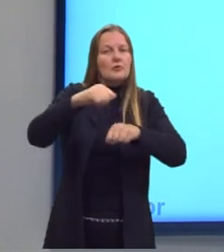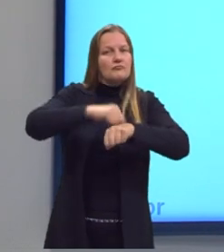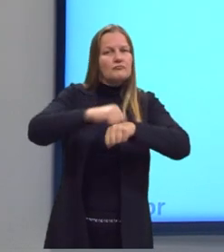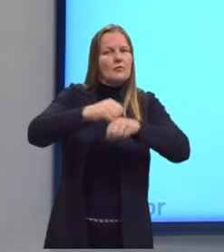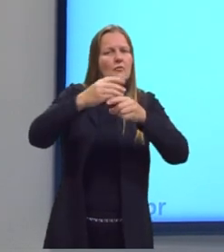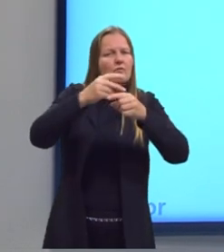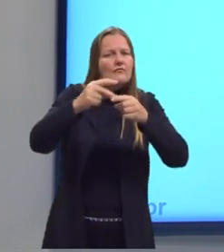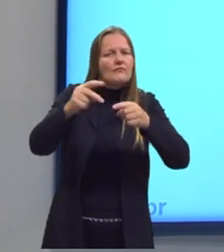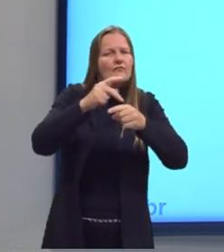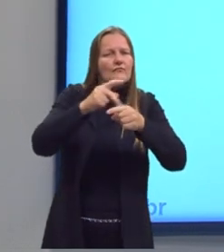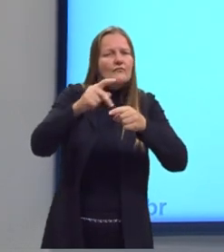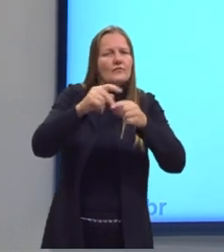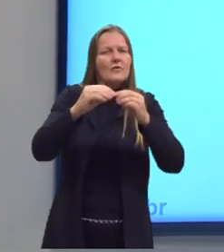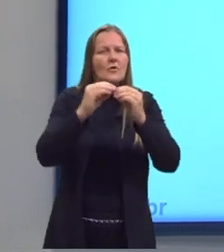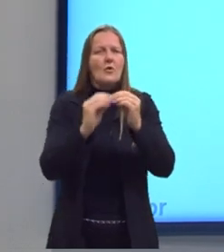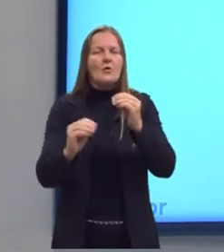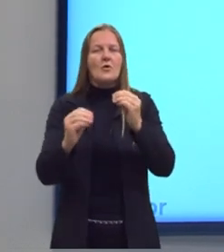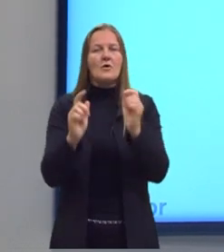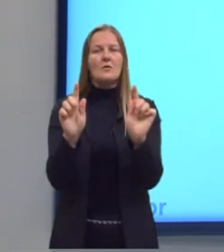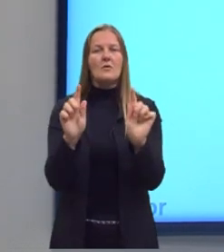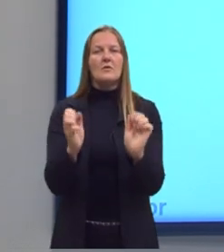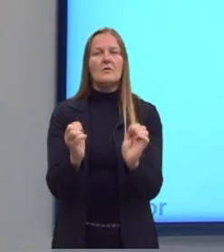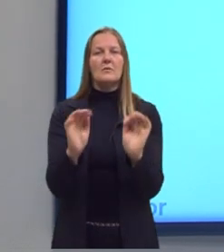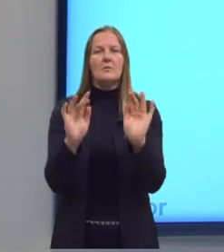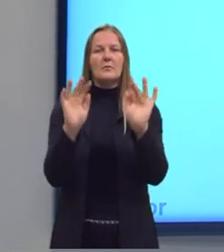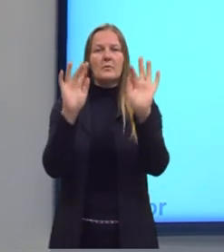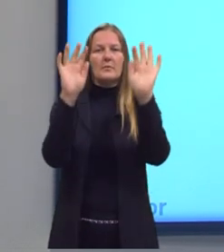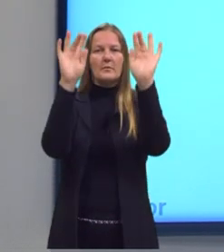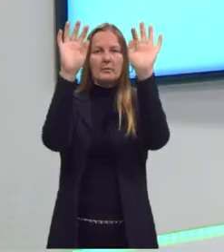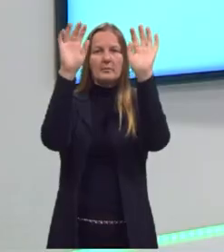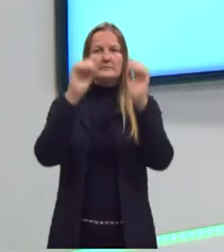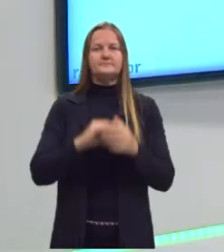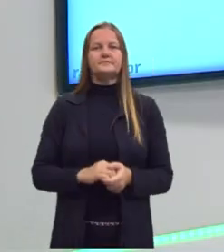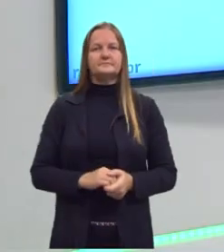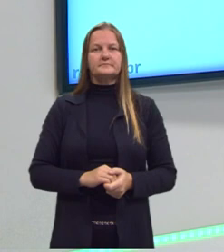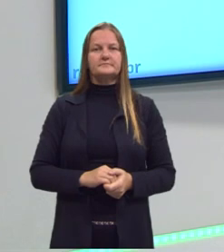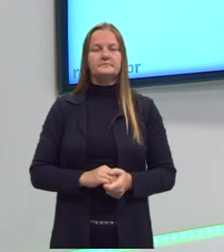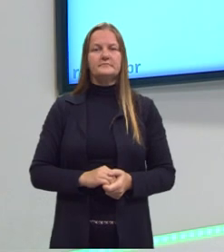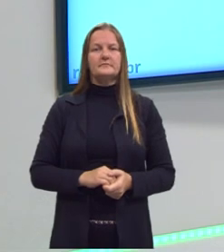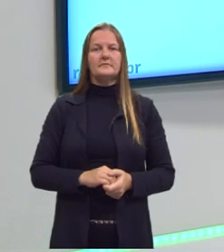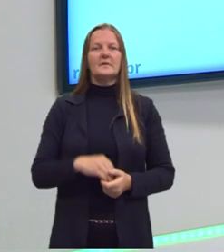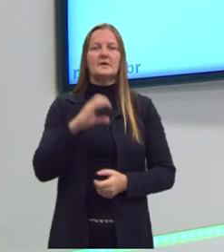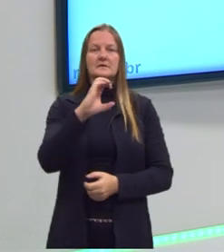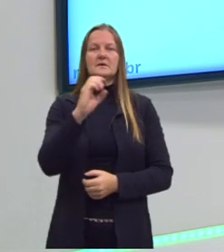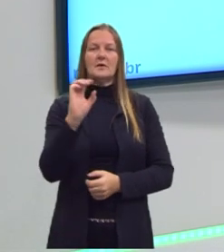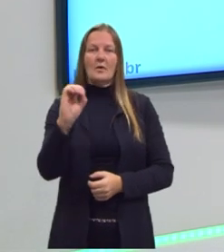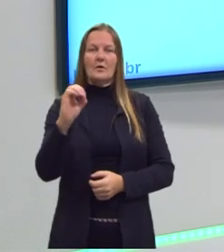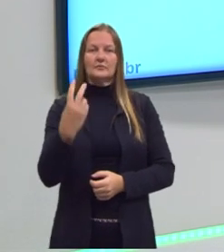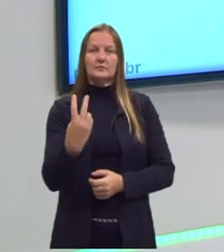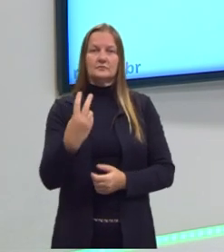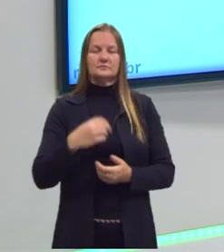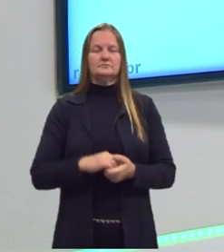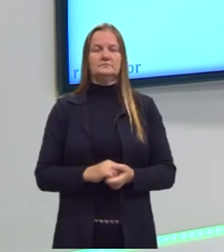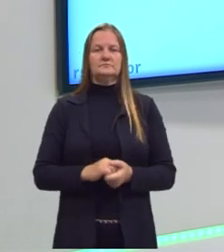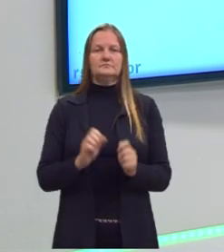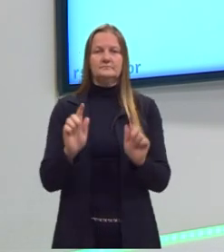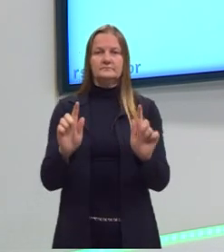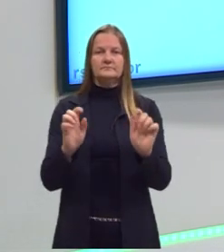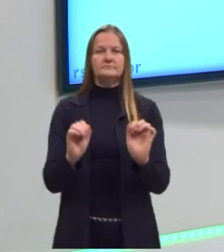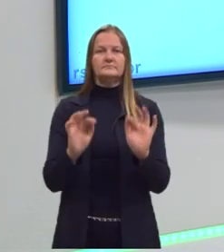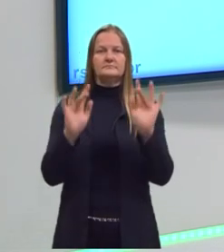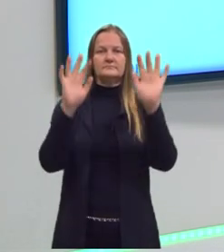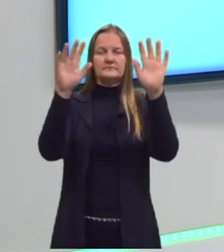sair o gasoso, o dióxido de carbono, tá? Já a